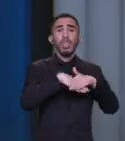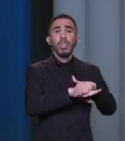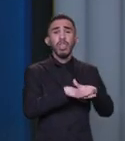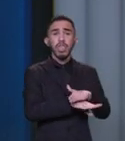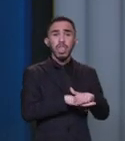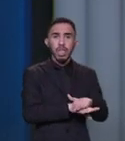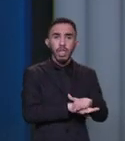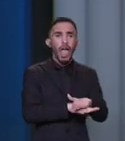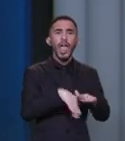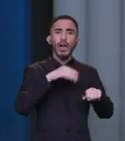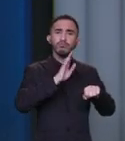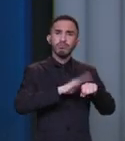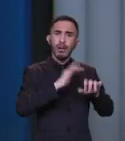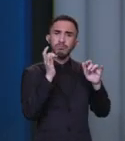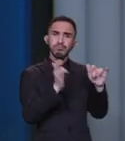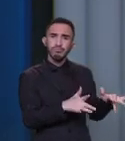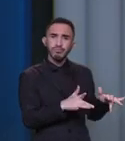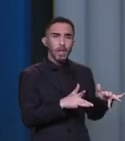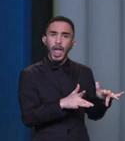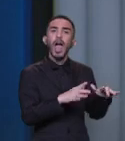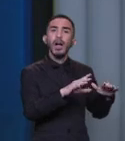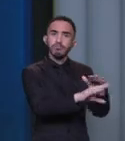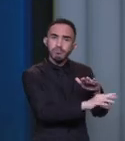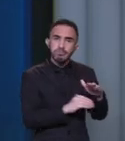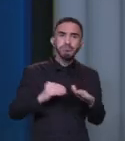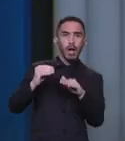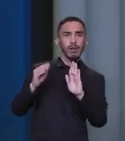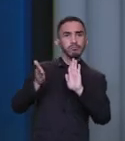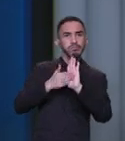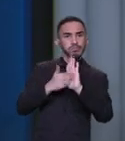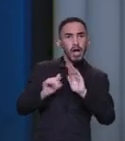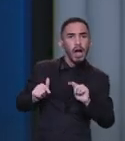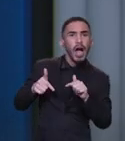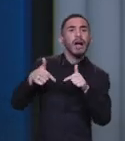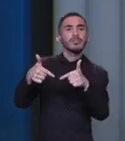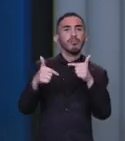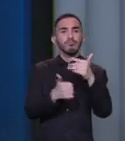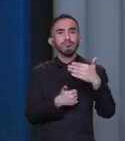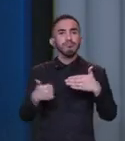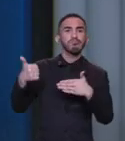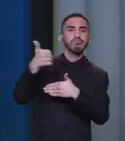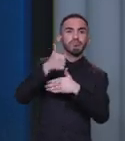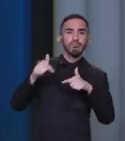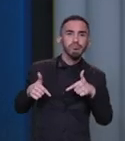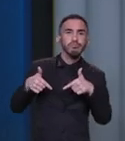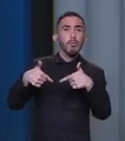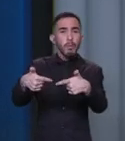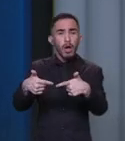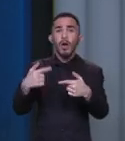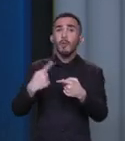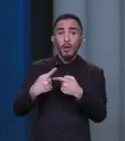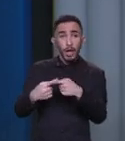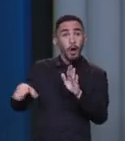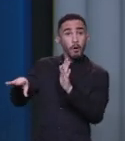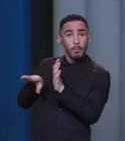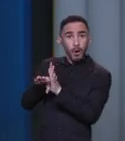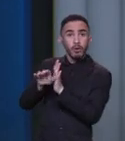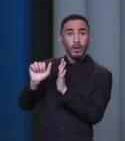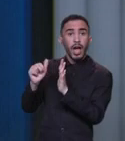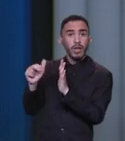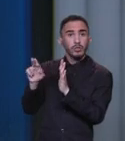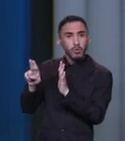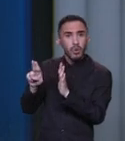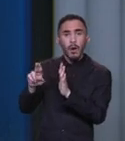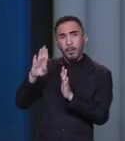população de Niterói. Nós vamos tirar a RJ 244 do papel para que o Porto do Açú possa ser o maior porto de